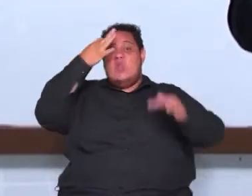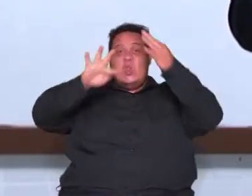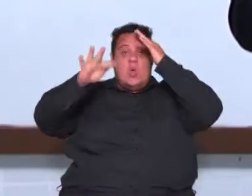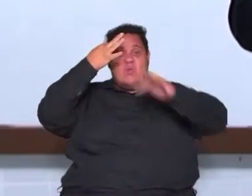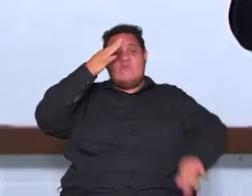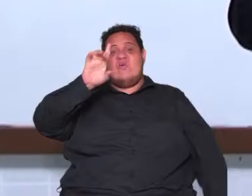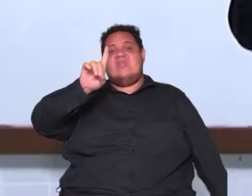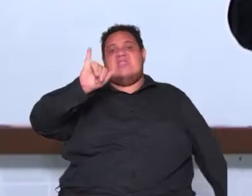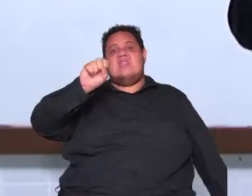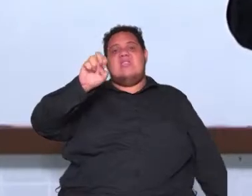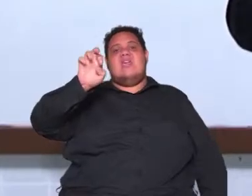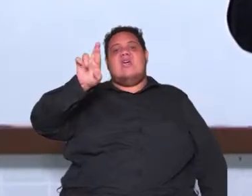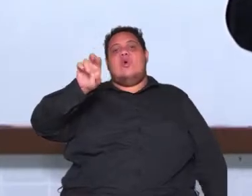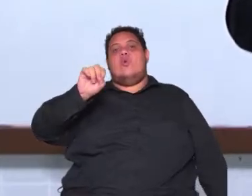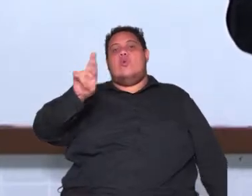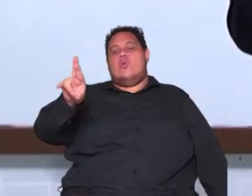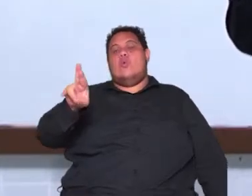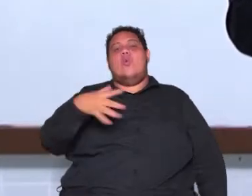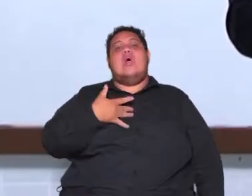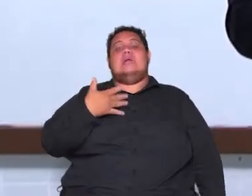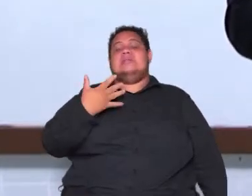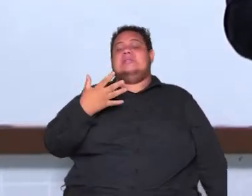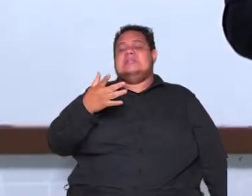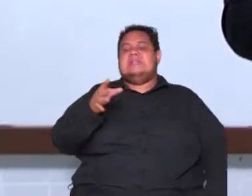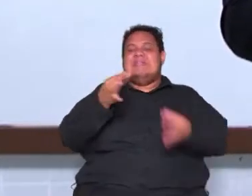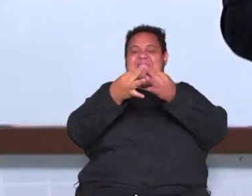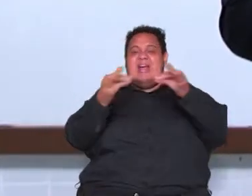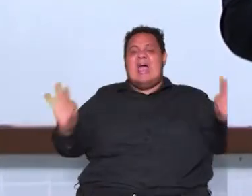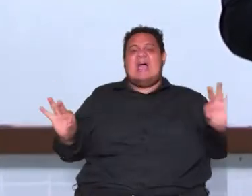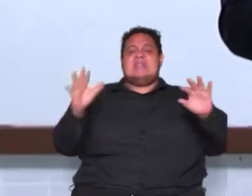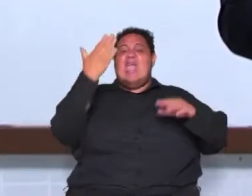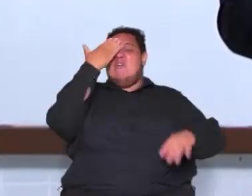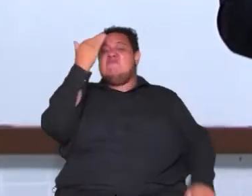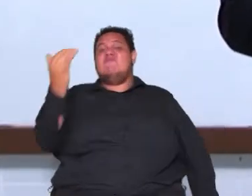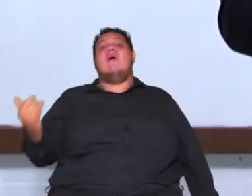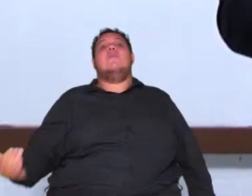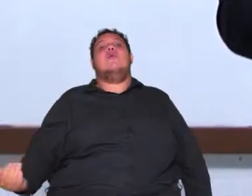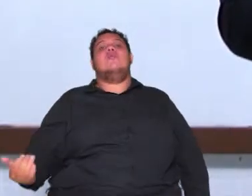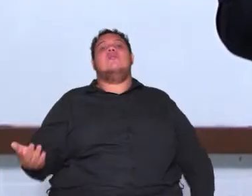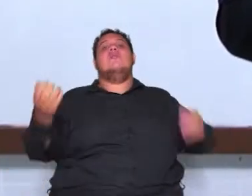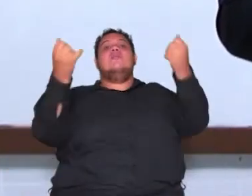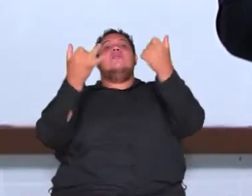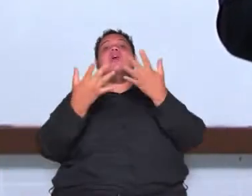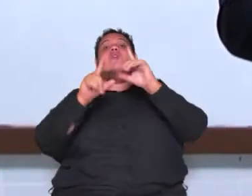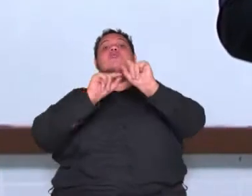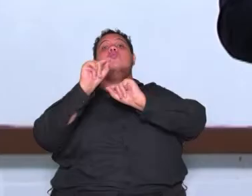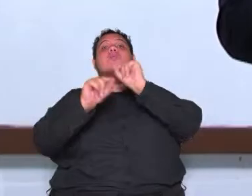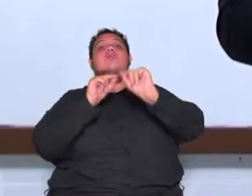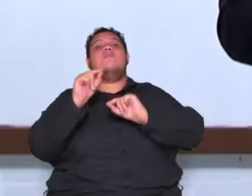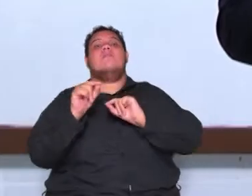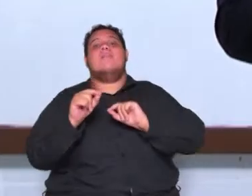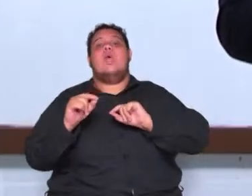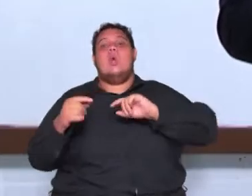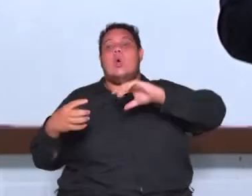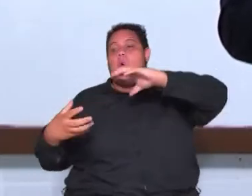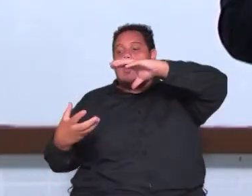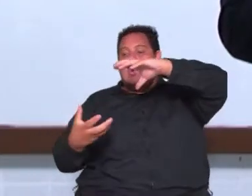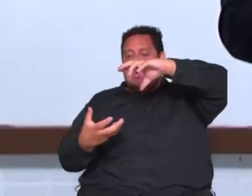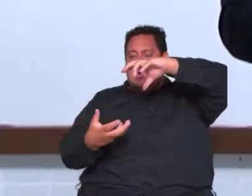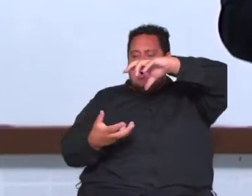uma frase ele proferiu uma frase muito famosa que dizia assim o mundo